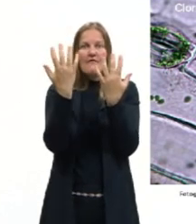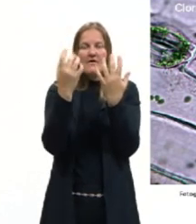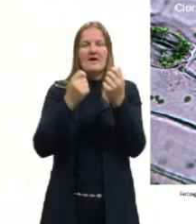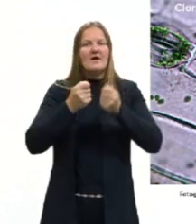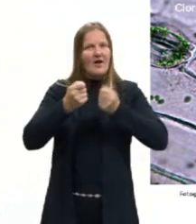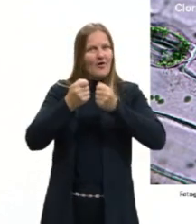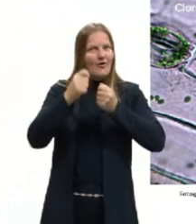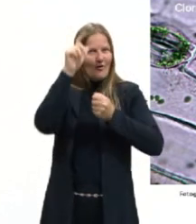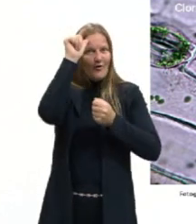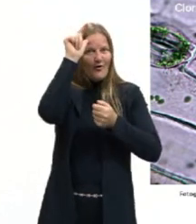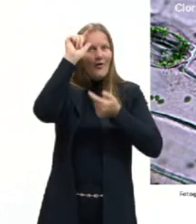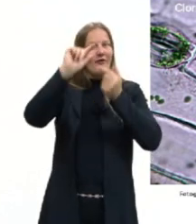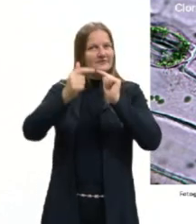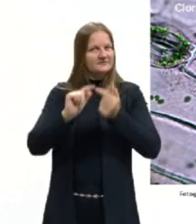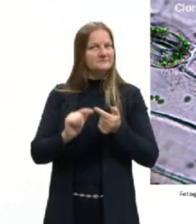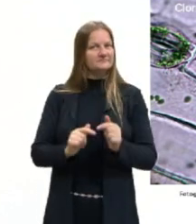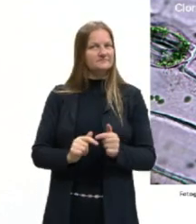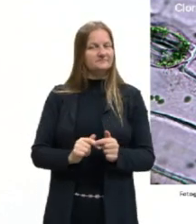lógica mesmo.